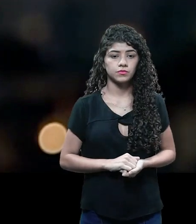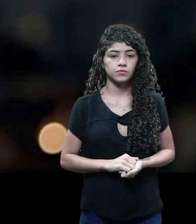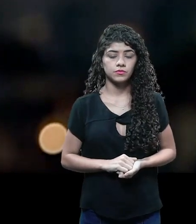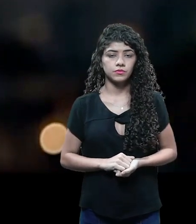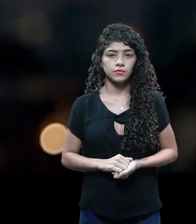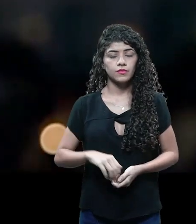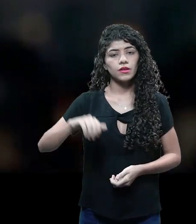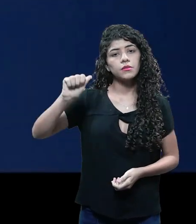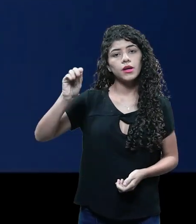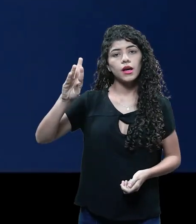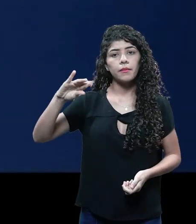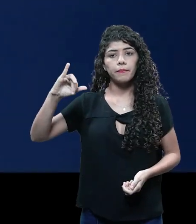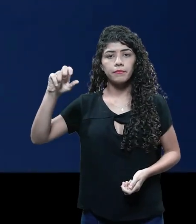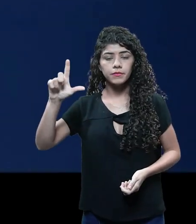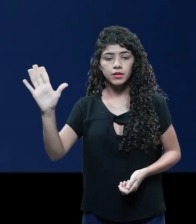Abril Despedaçado.